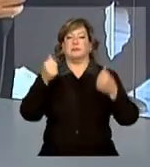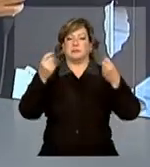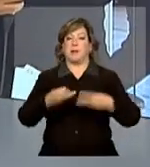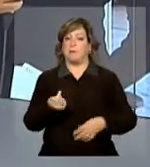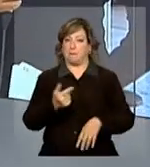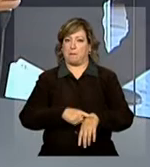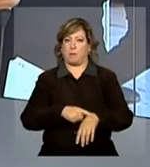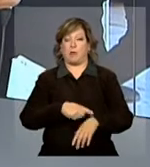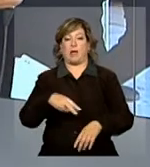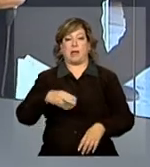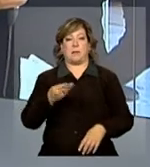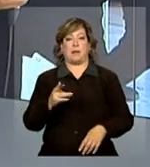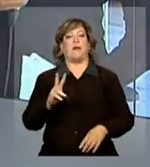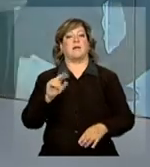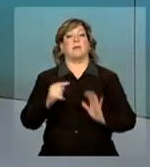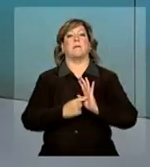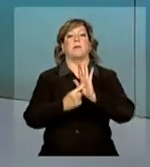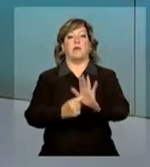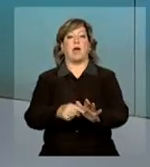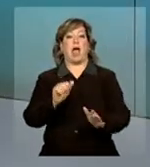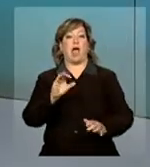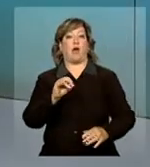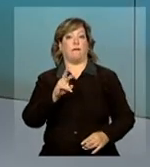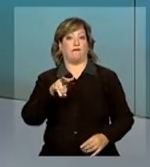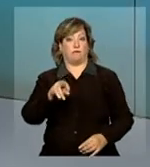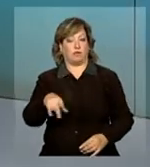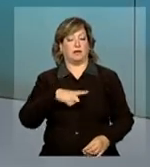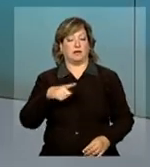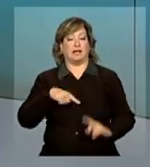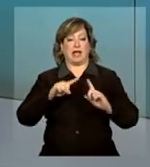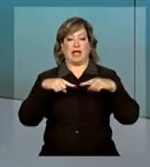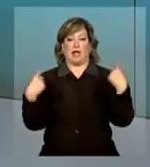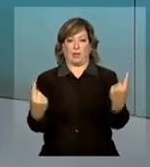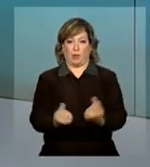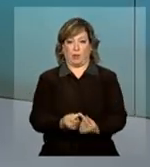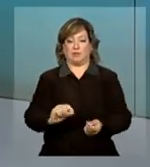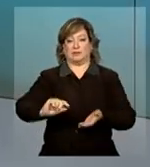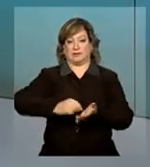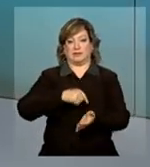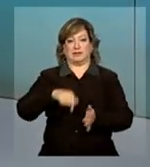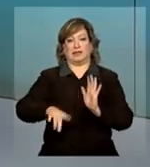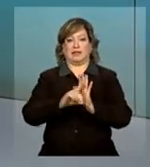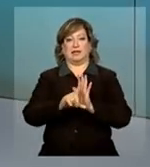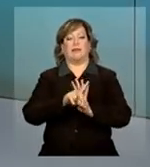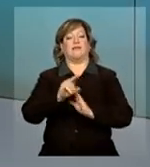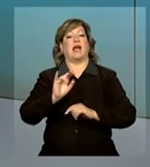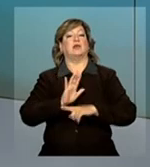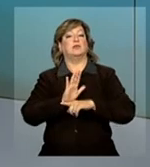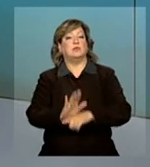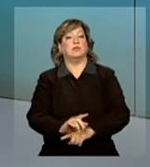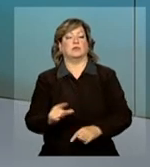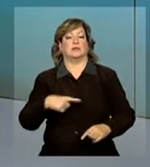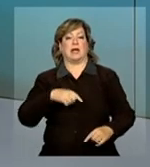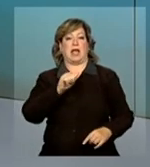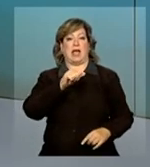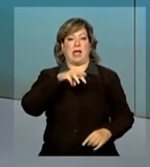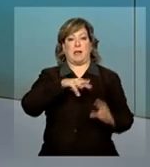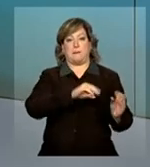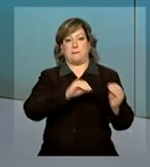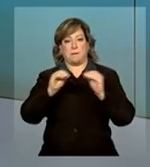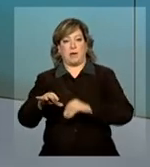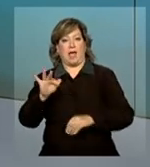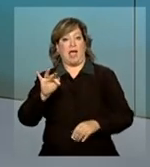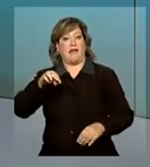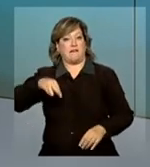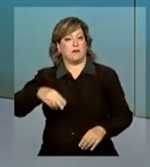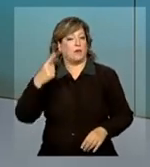E daqui a pouco a NBR vai transmitir ao vivo a cerimônia de assinatura do decreto que vai permitir a migração das rádios